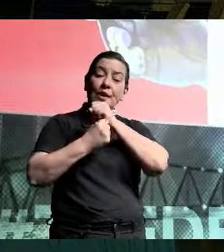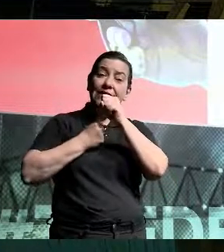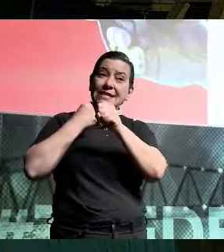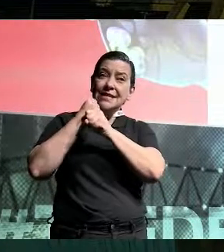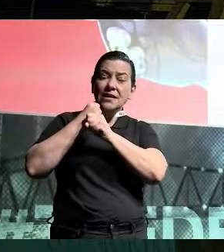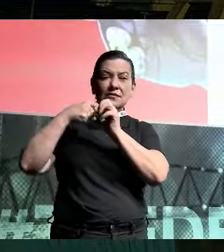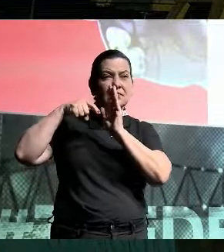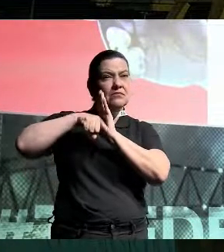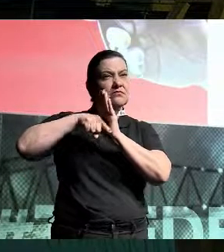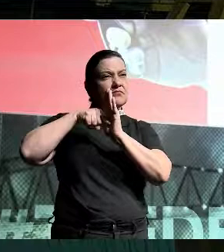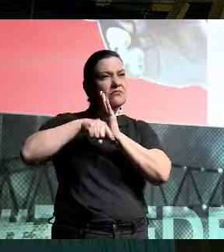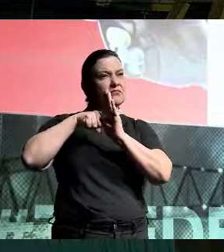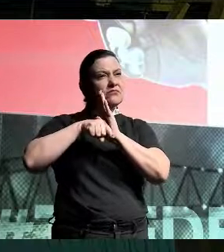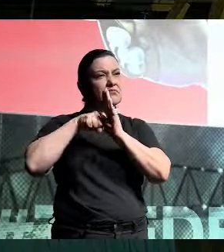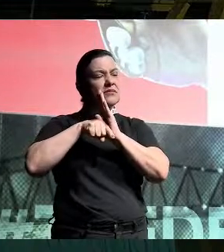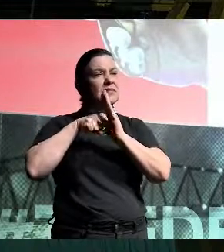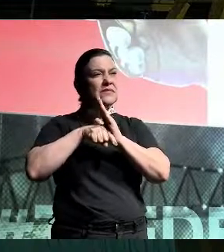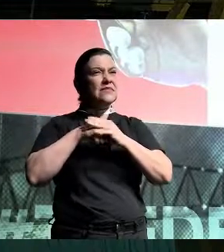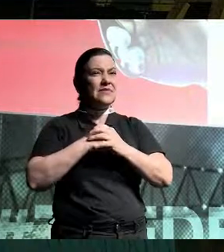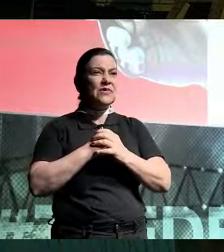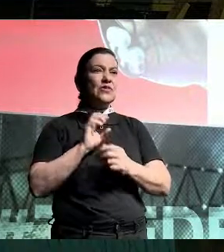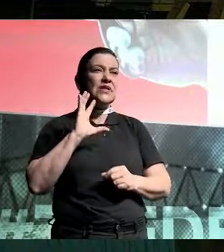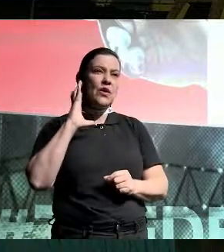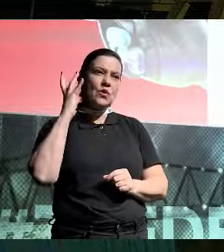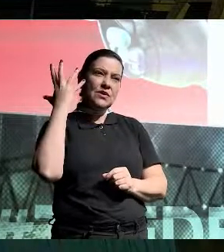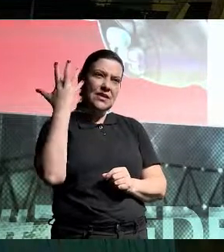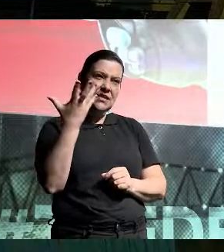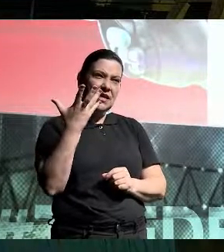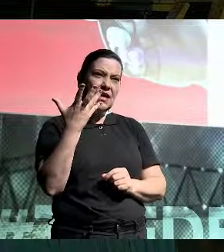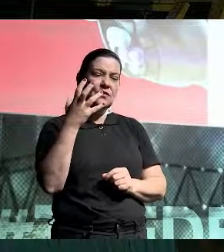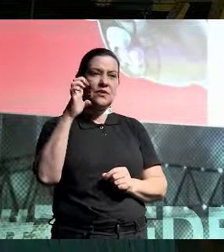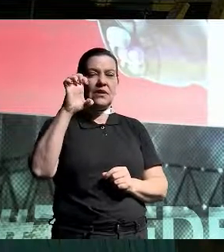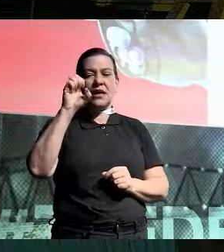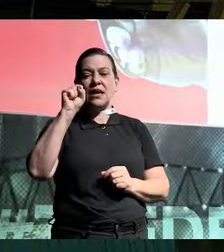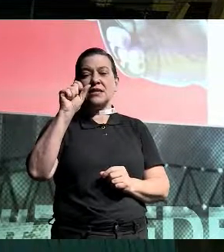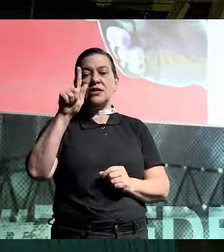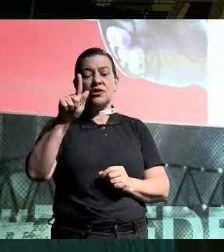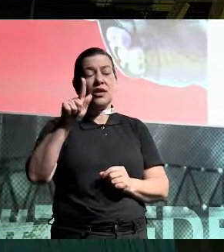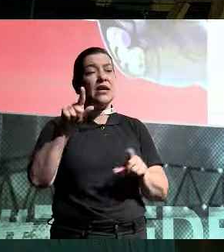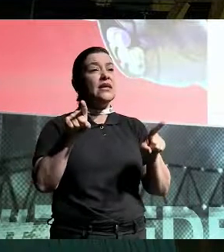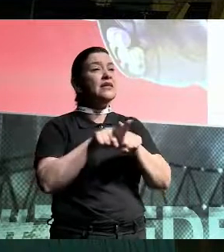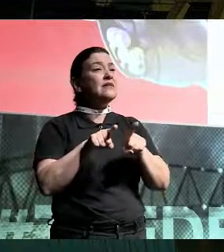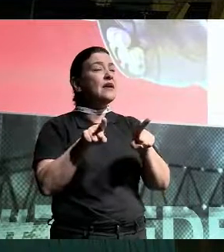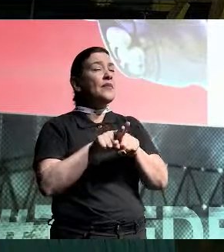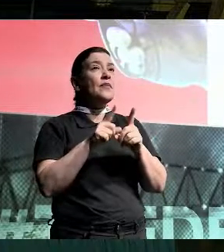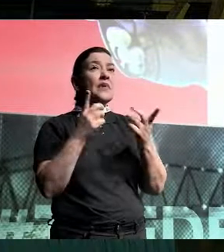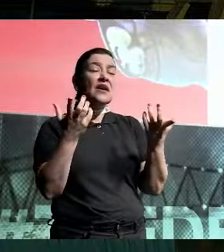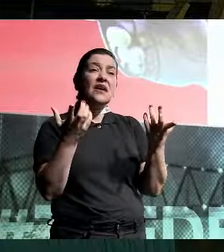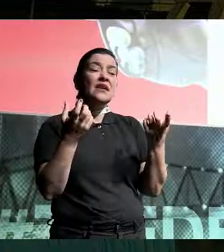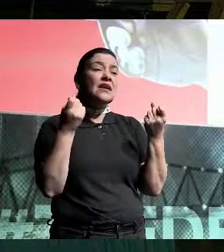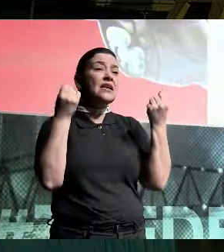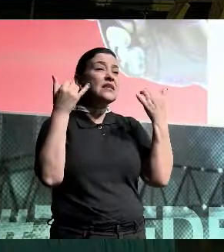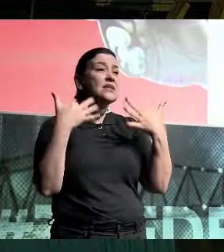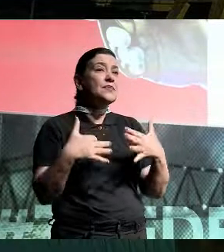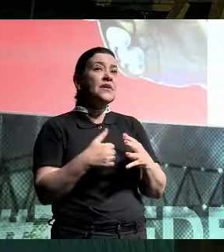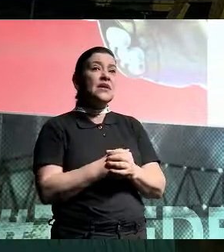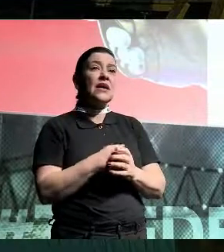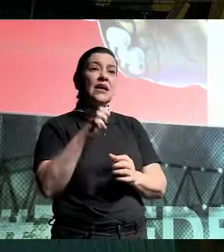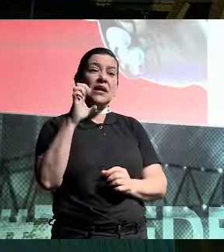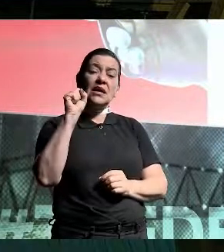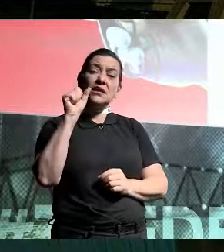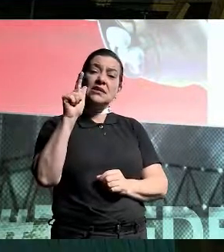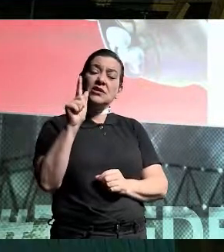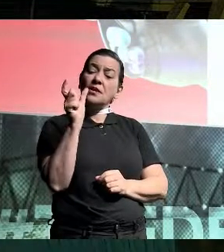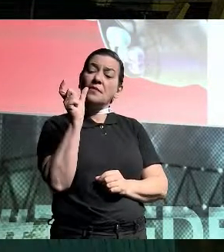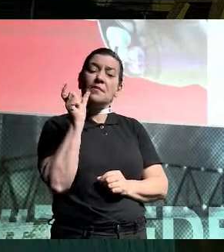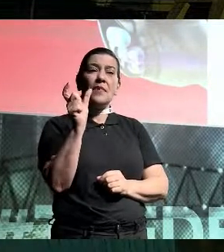desse tsunami da onda ESG que veio, e ela traz de forma muito cética, dizendo, ESG, as três